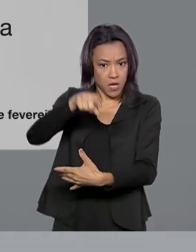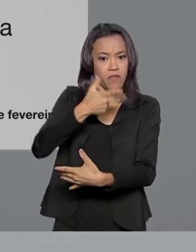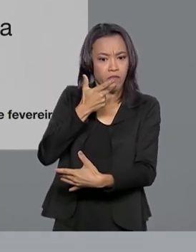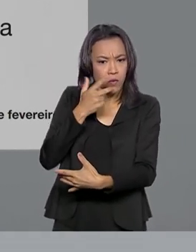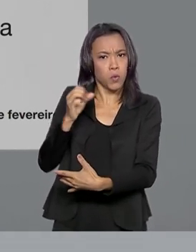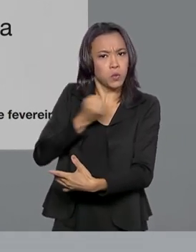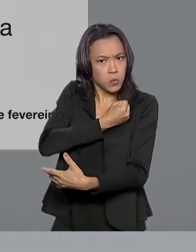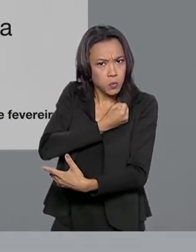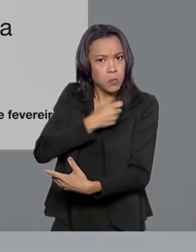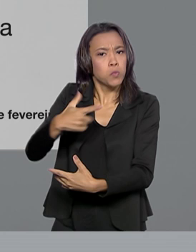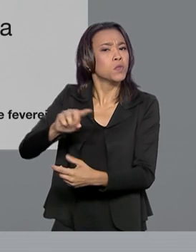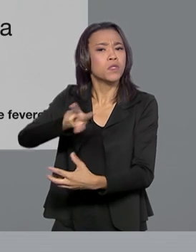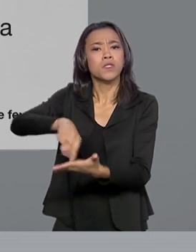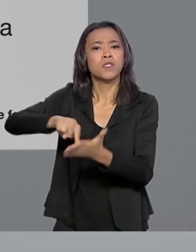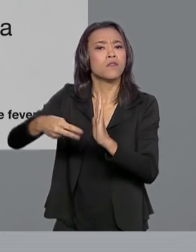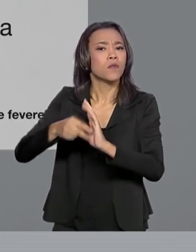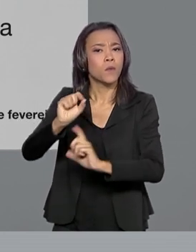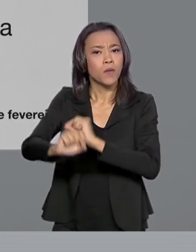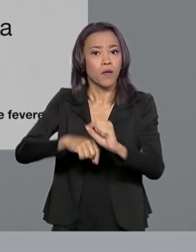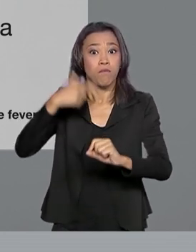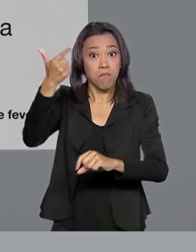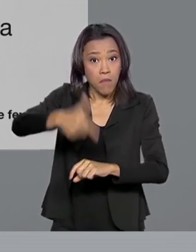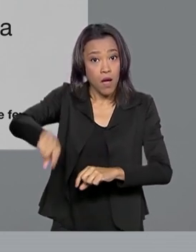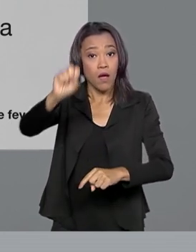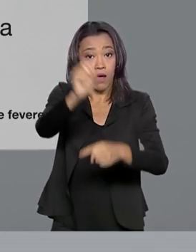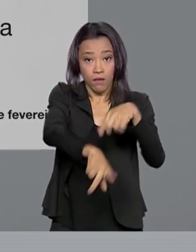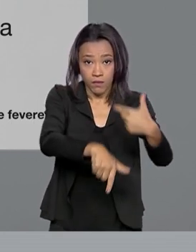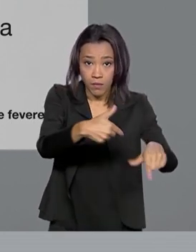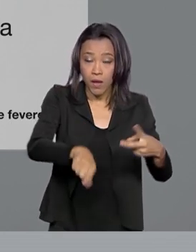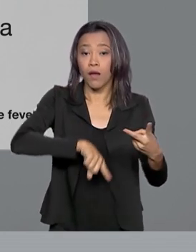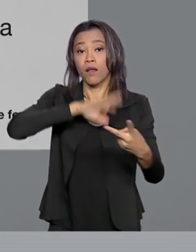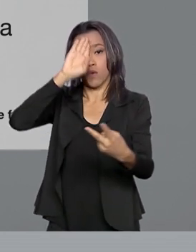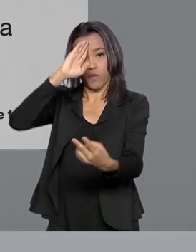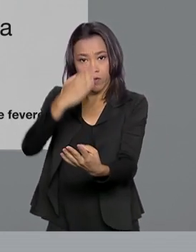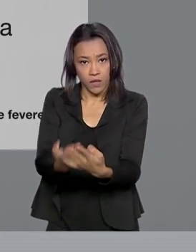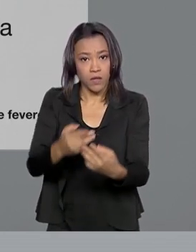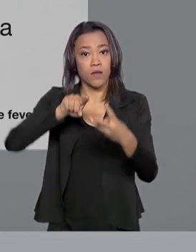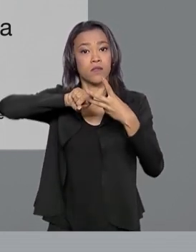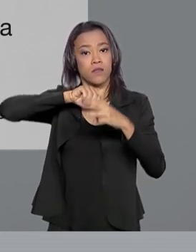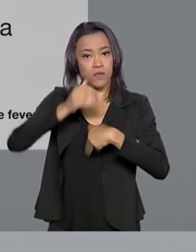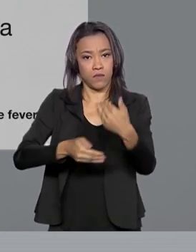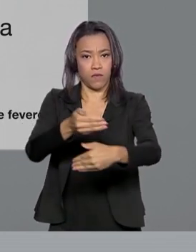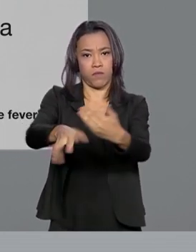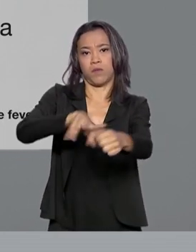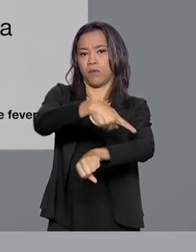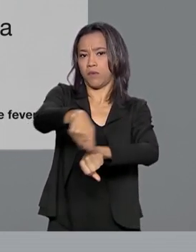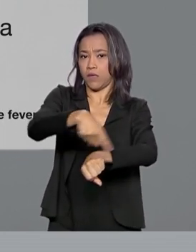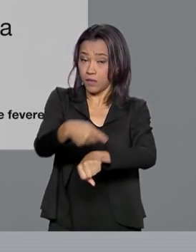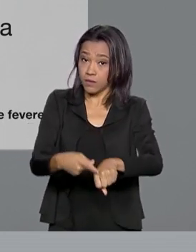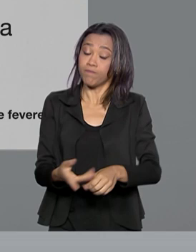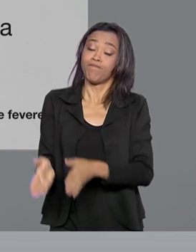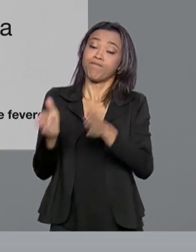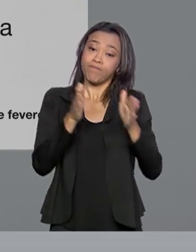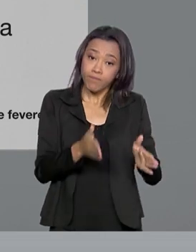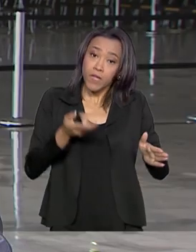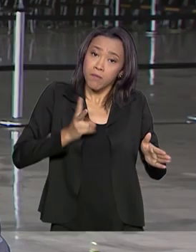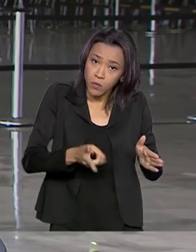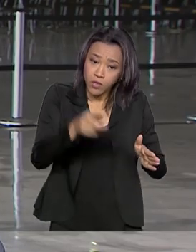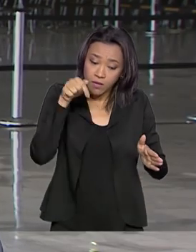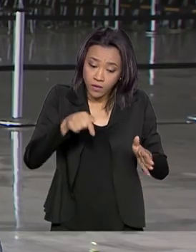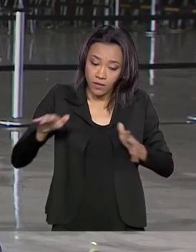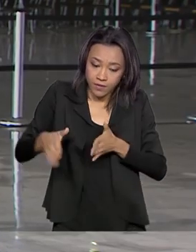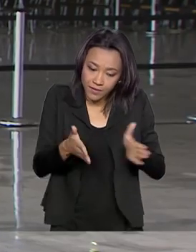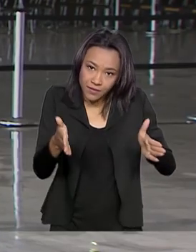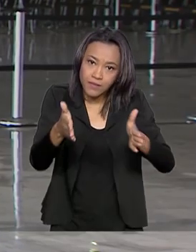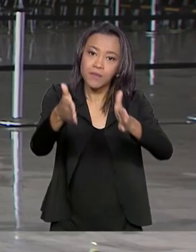significa mais emprego, significa também mais confiança e desenvolvimento para o país. E para continuar neste caminho de